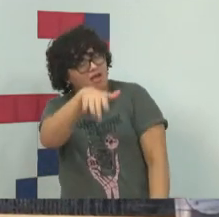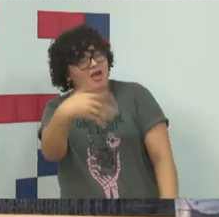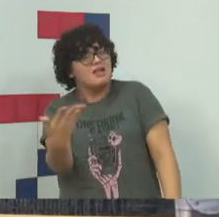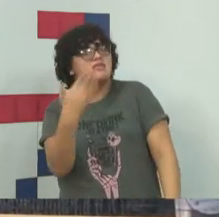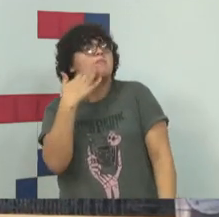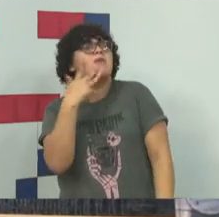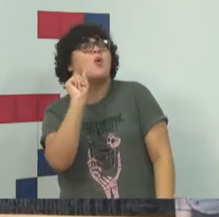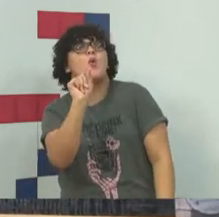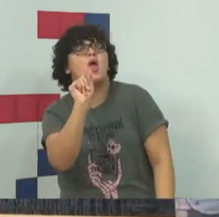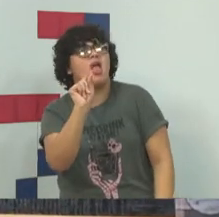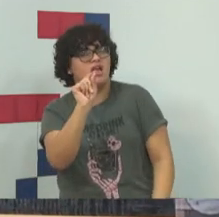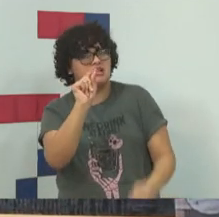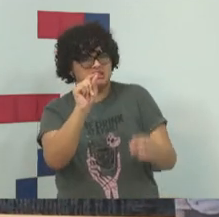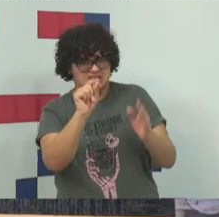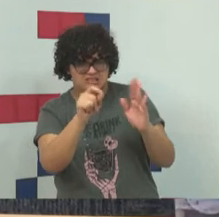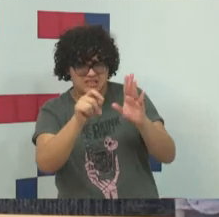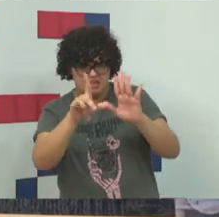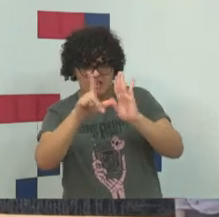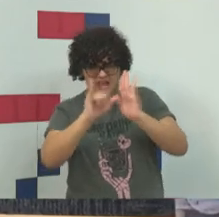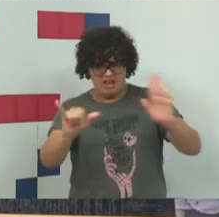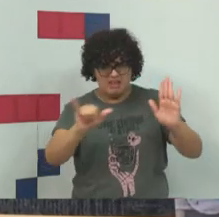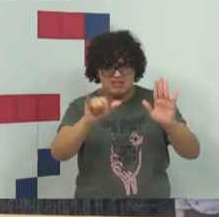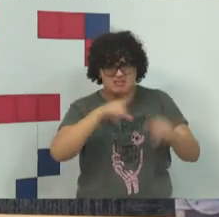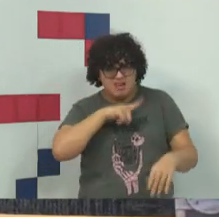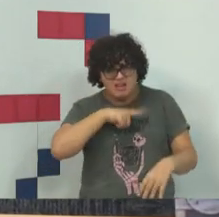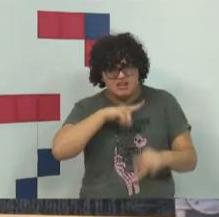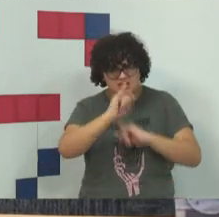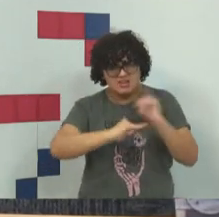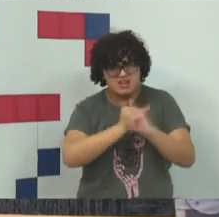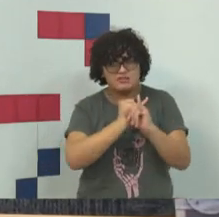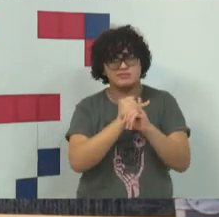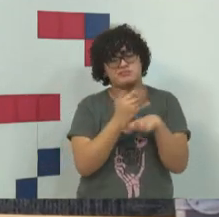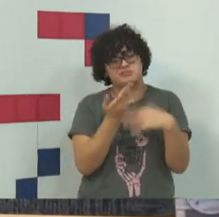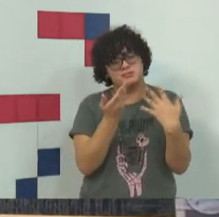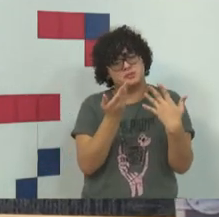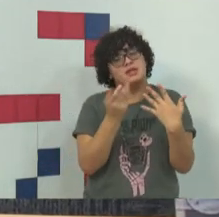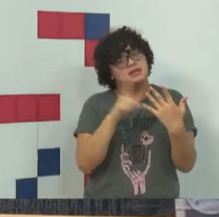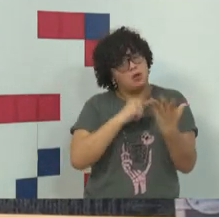uma terra sem lei, é uma terra sem apuração, eu acho que lei é a suficiente.